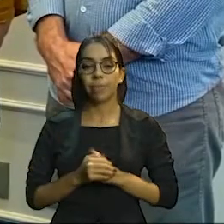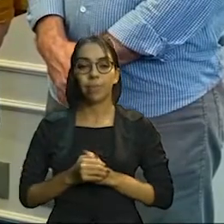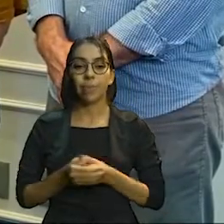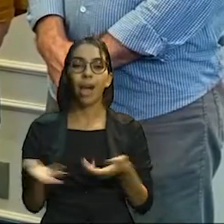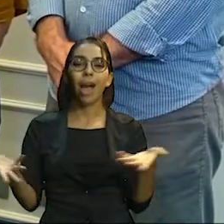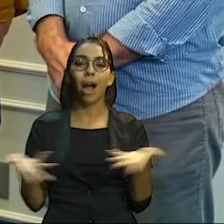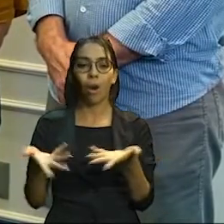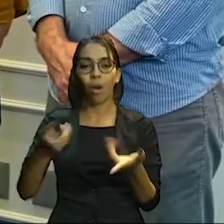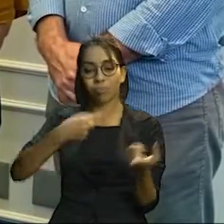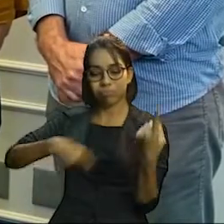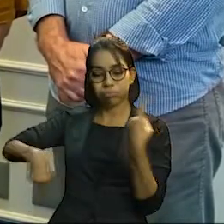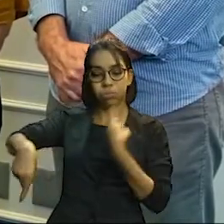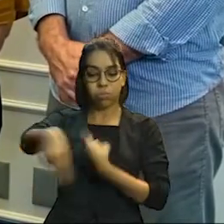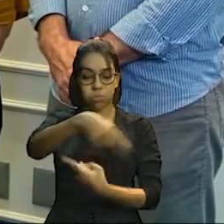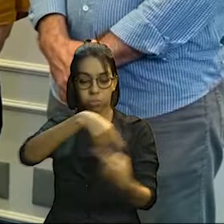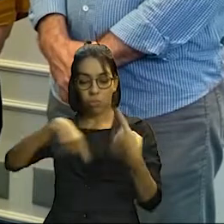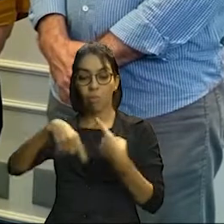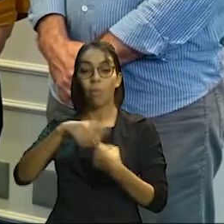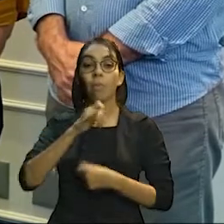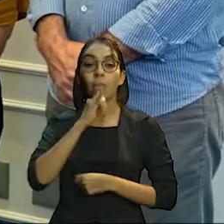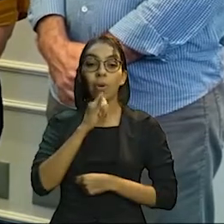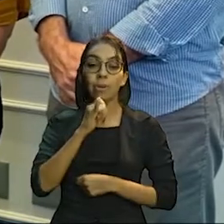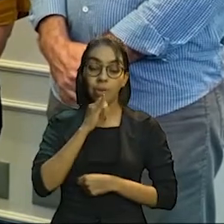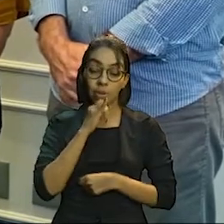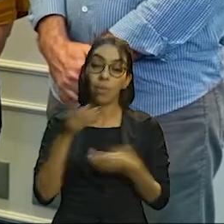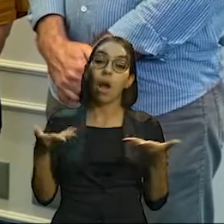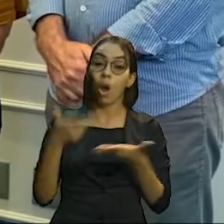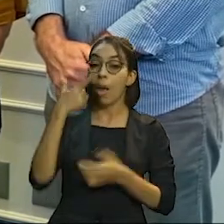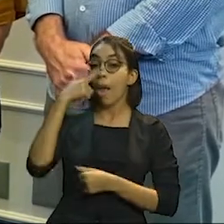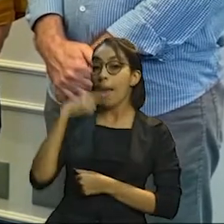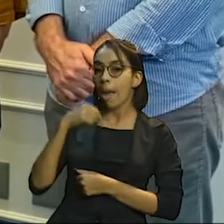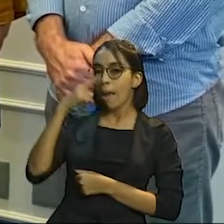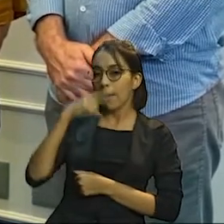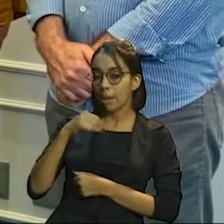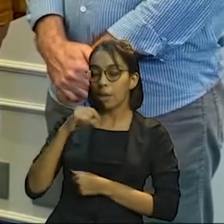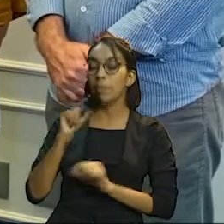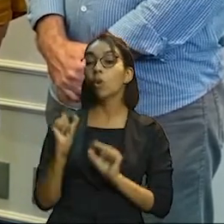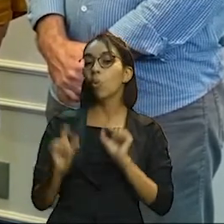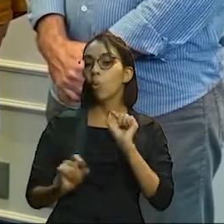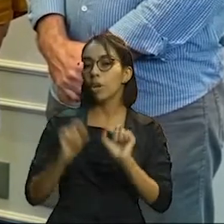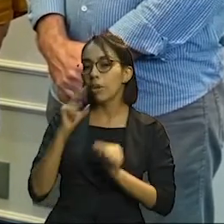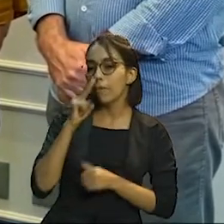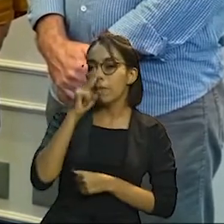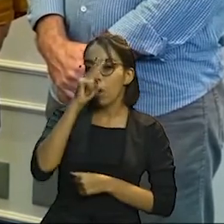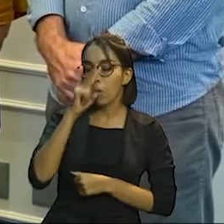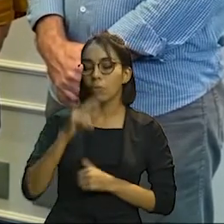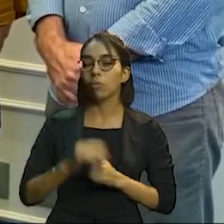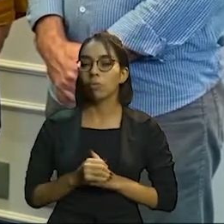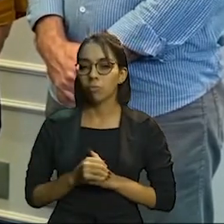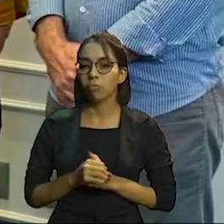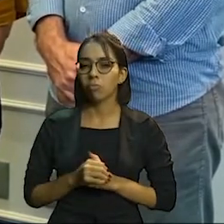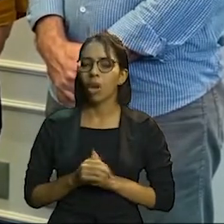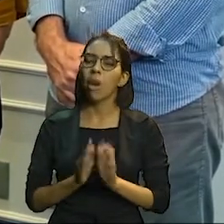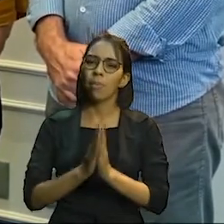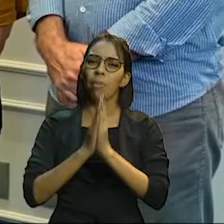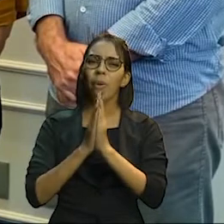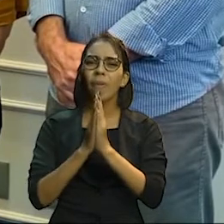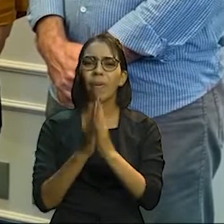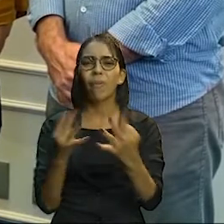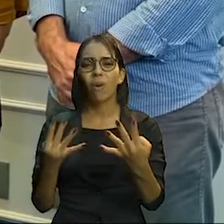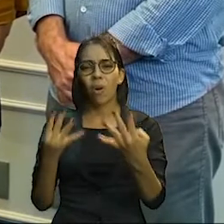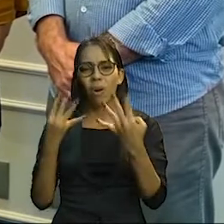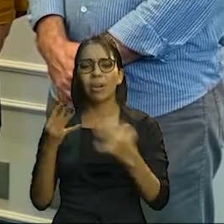-circulação viral, por exemplo, da influência. E eu quero chamar a atenção para vocês que mantenham os